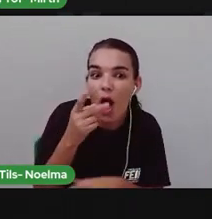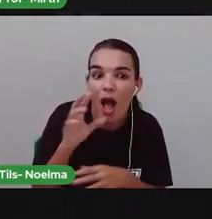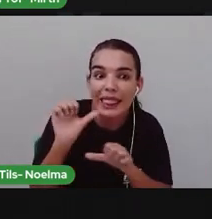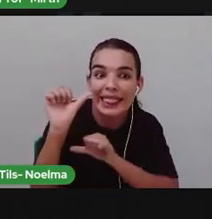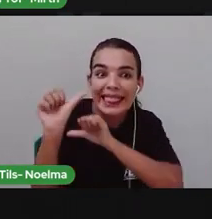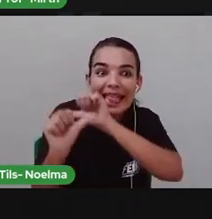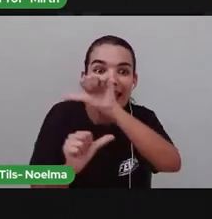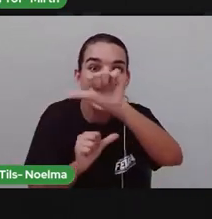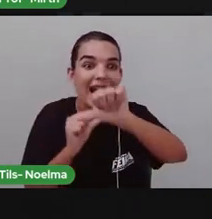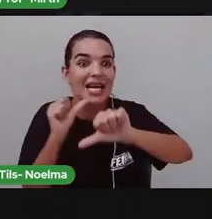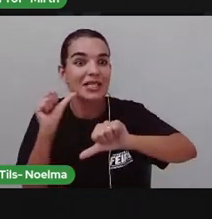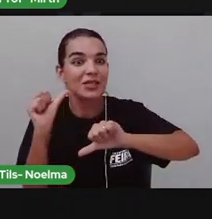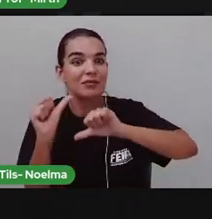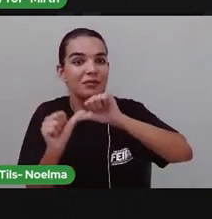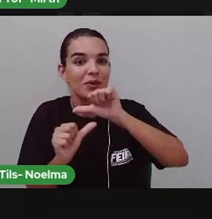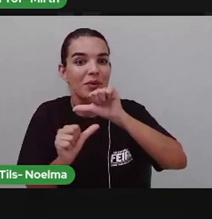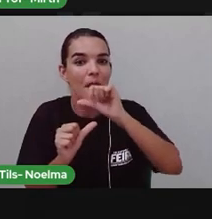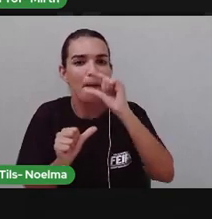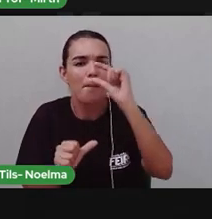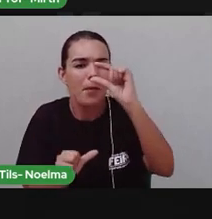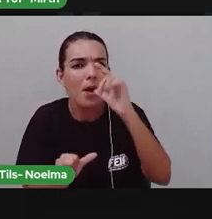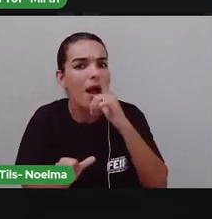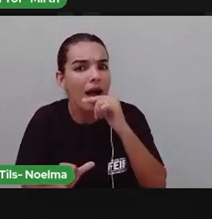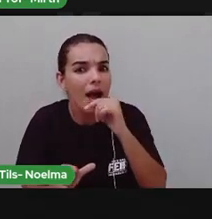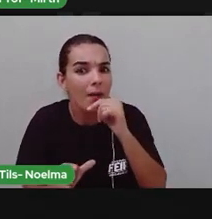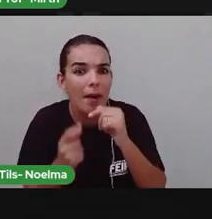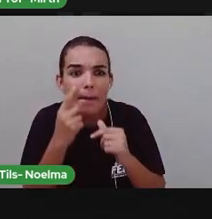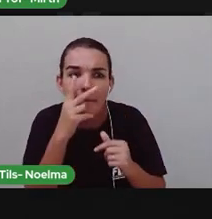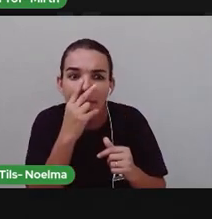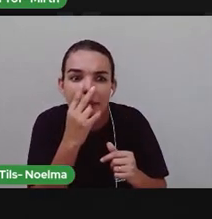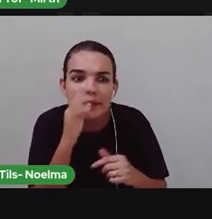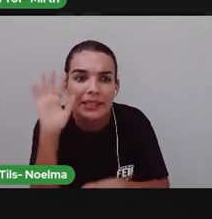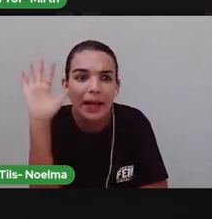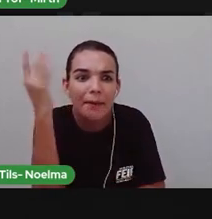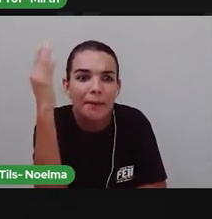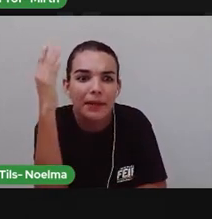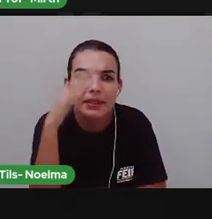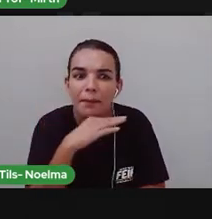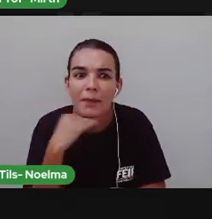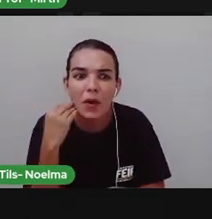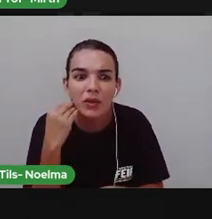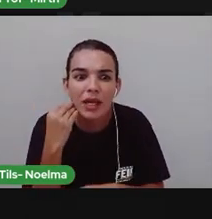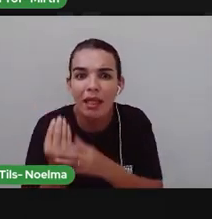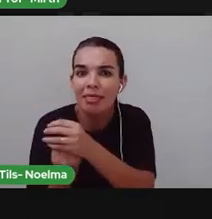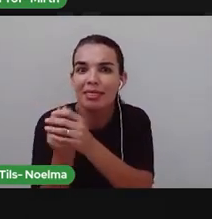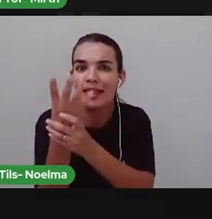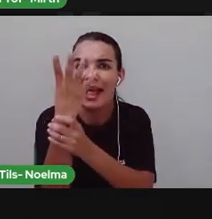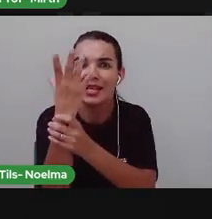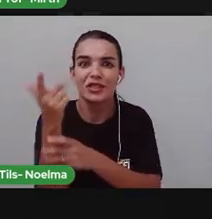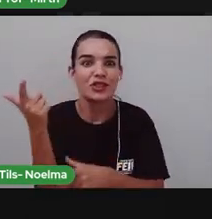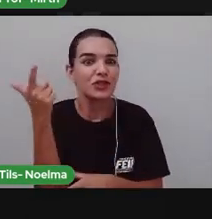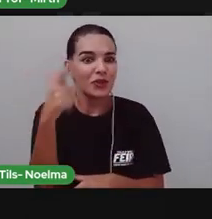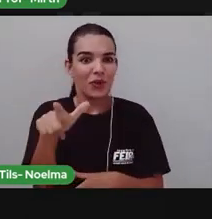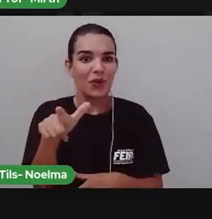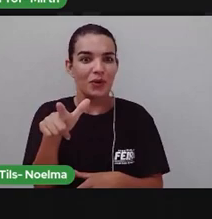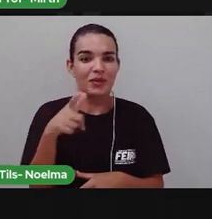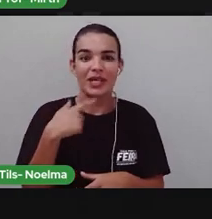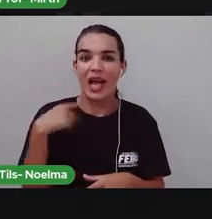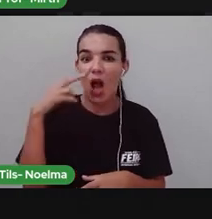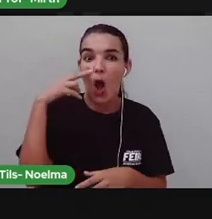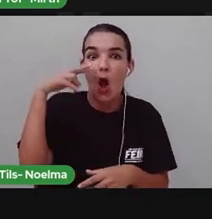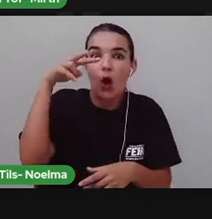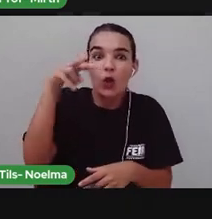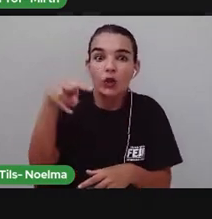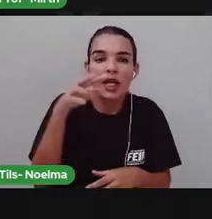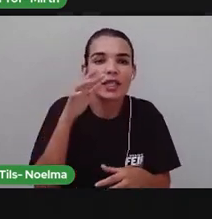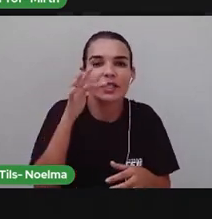Com pouca água As plantas Que pareciam mortas Renascem E a gente consegue Enxergar a riqueza E a